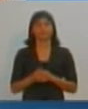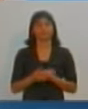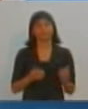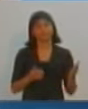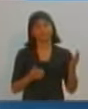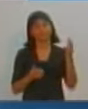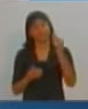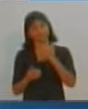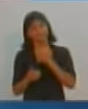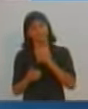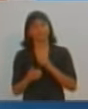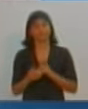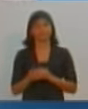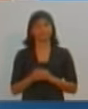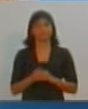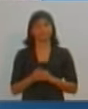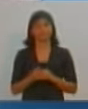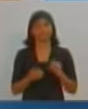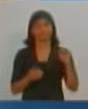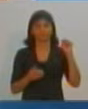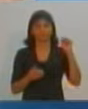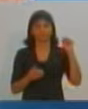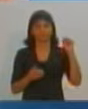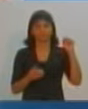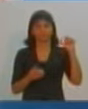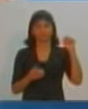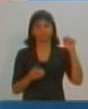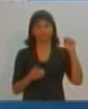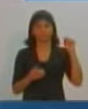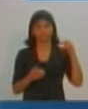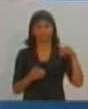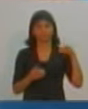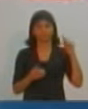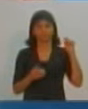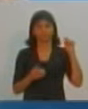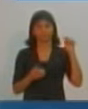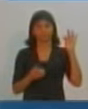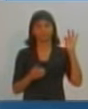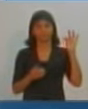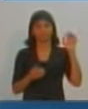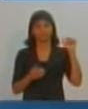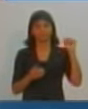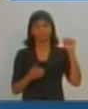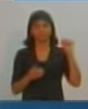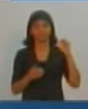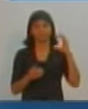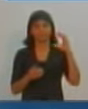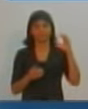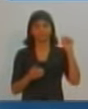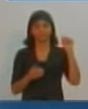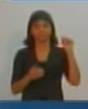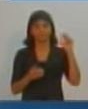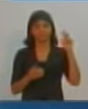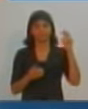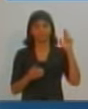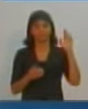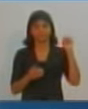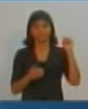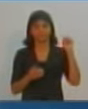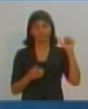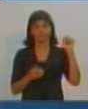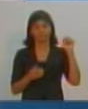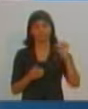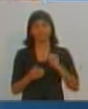de volta a Santa Casa. Como é que você vai fazer esse processo de, na sua lógica, trazer de volta a Santa Casa